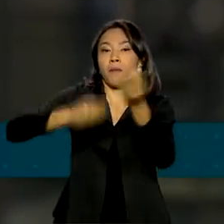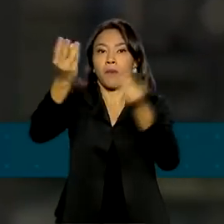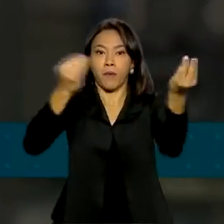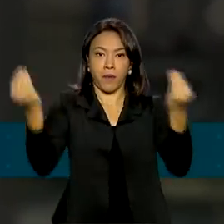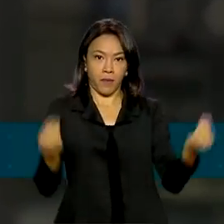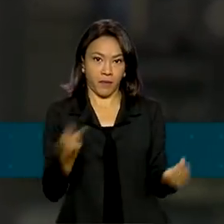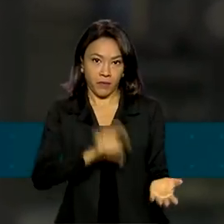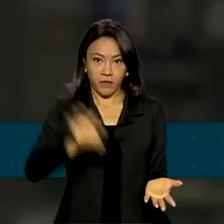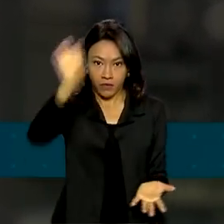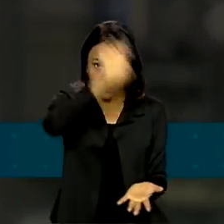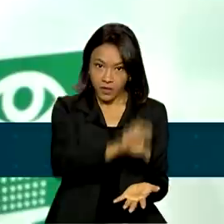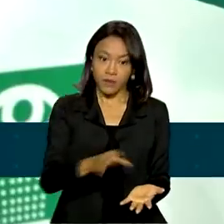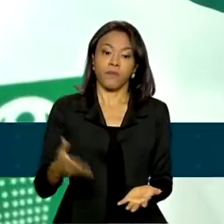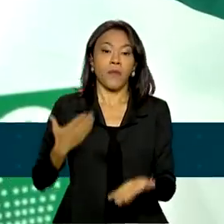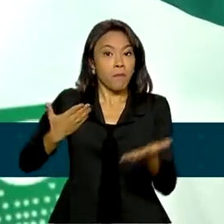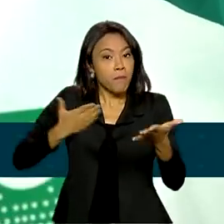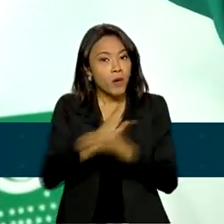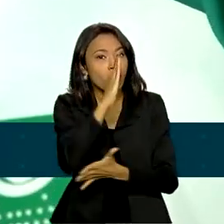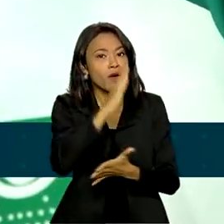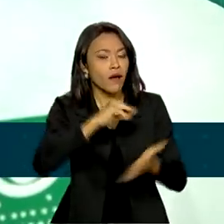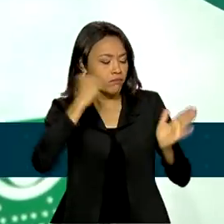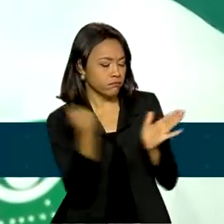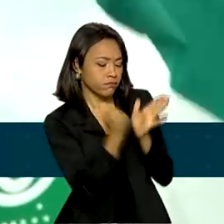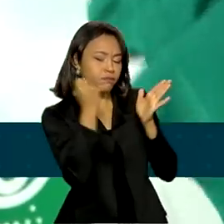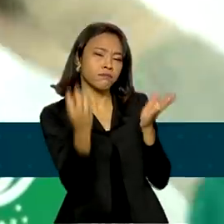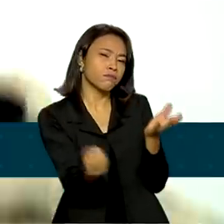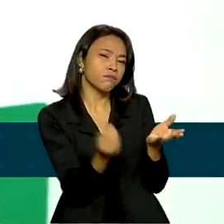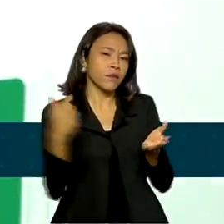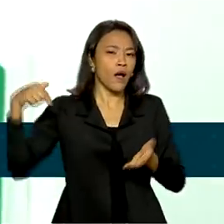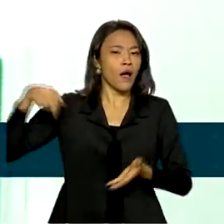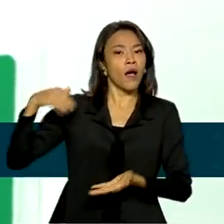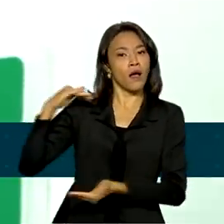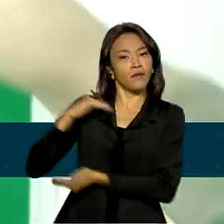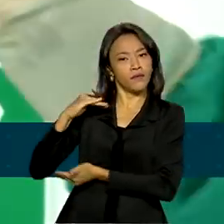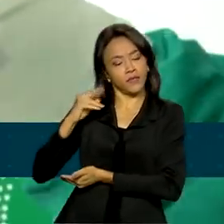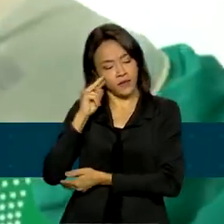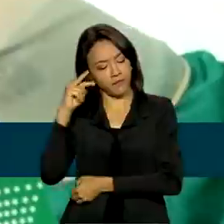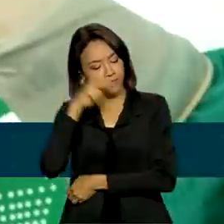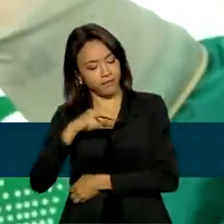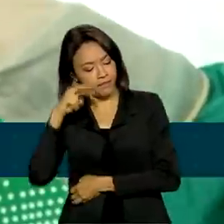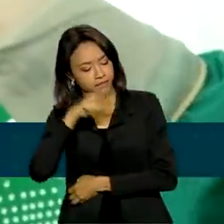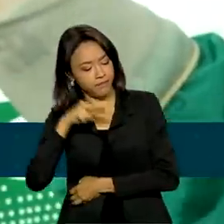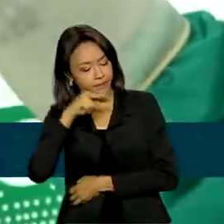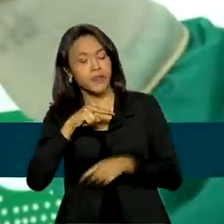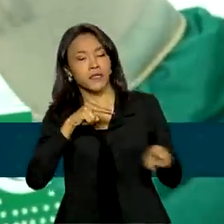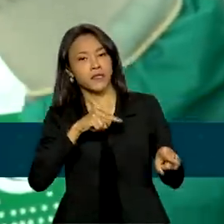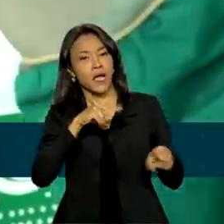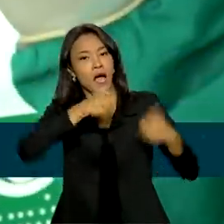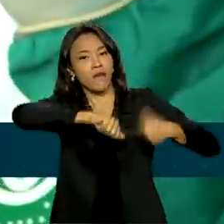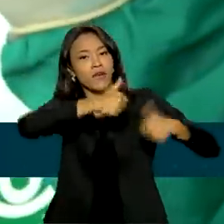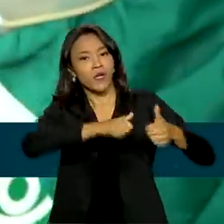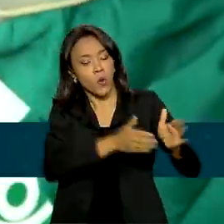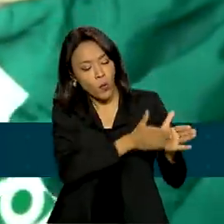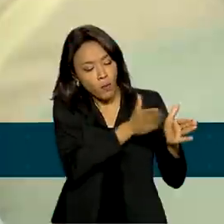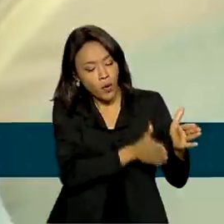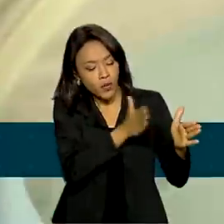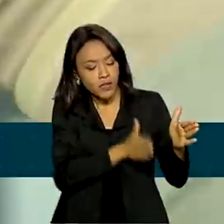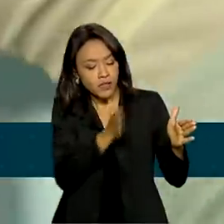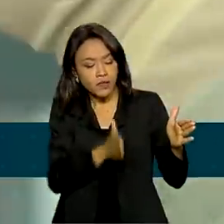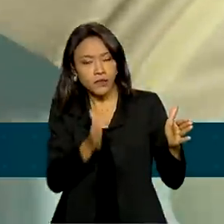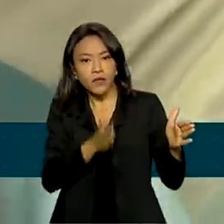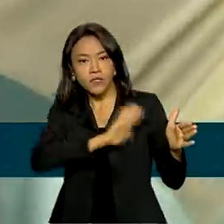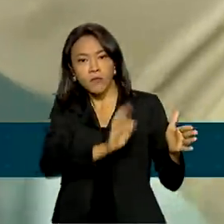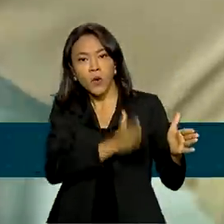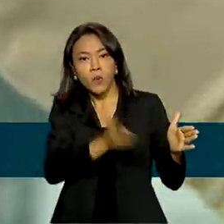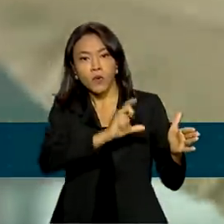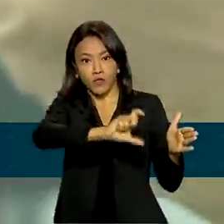aprovação do registro, a Agência Nacional de Vigilância Sanitária avaliou a equivalência do processo produtivo, comprovando que